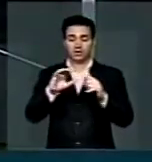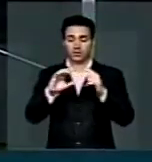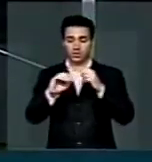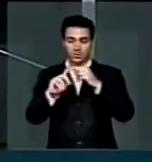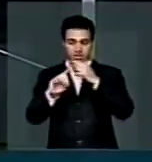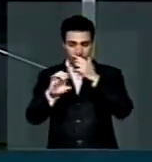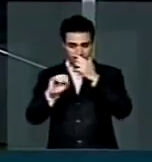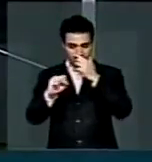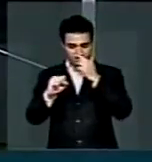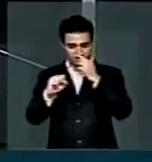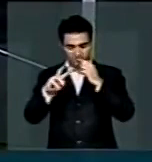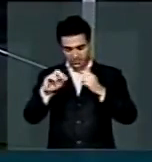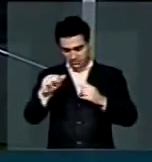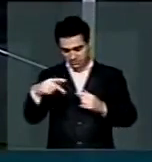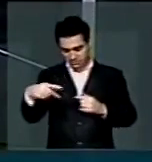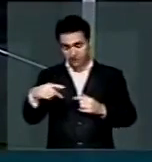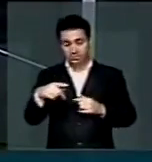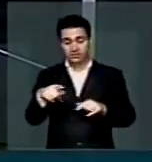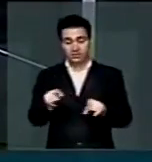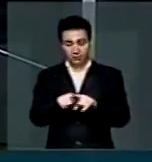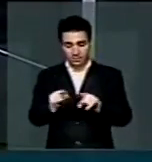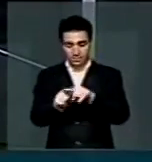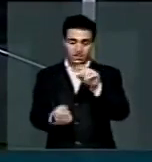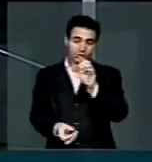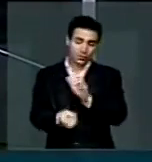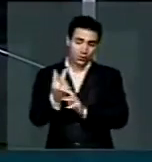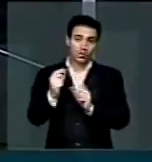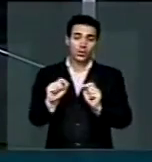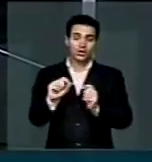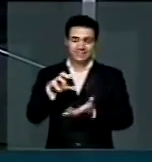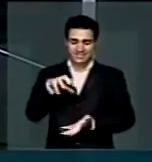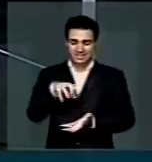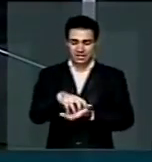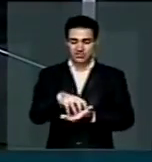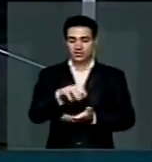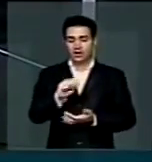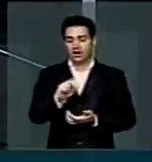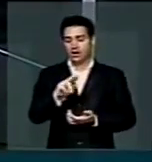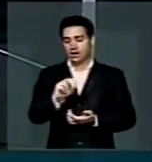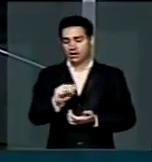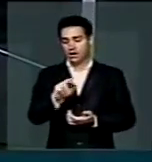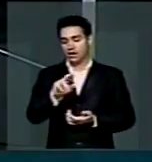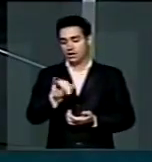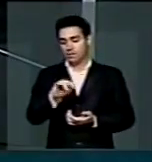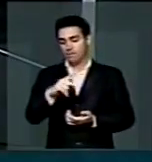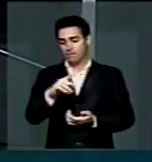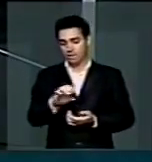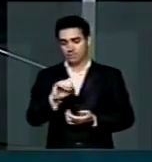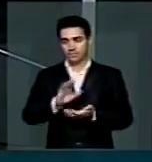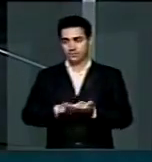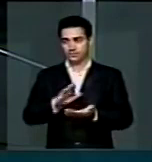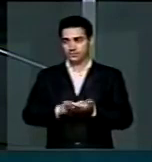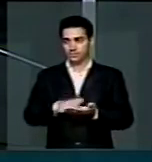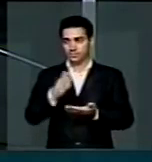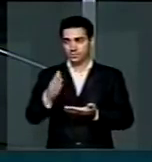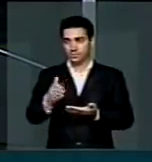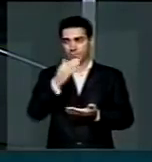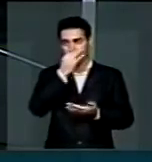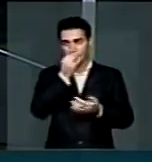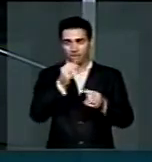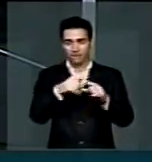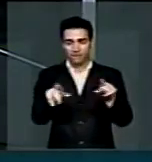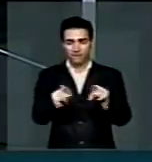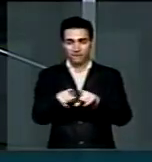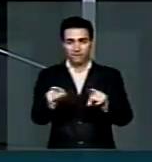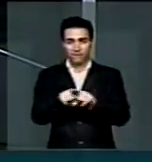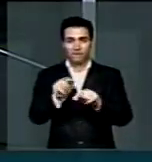instalou agora também uma sede lá na região do Araripe, para abenizar o presidente da Codevasco, o superintendente João Bosco,